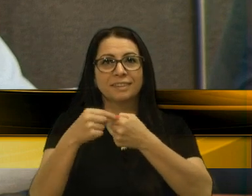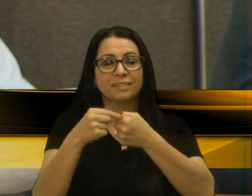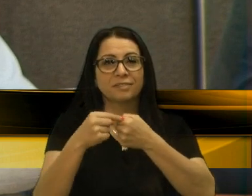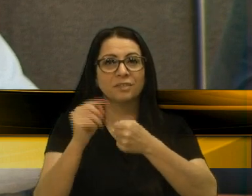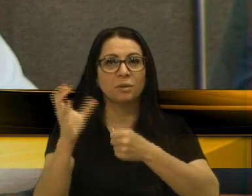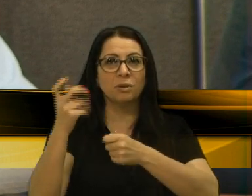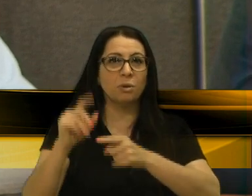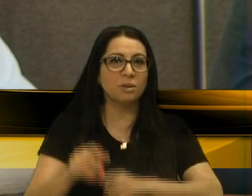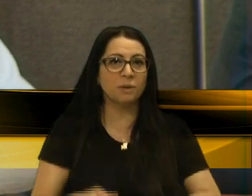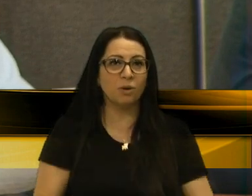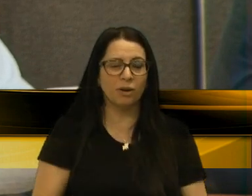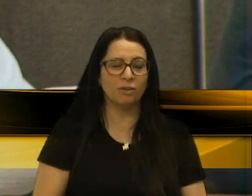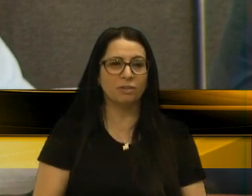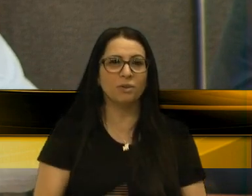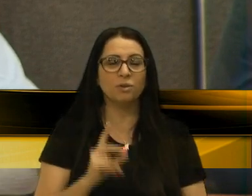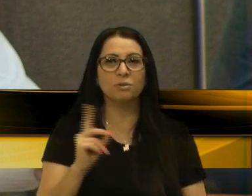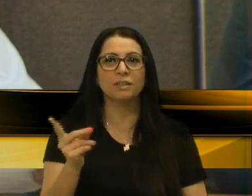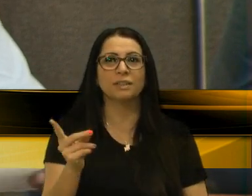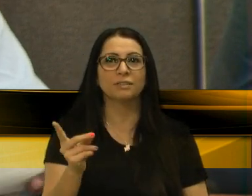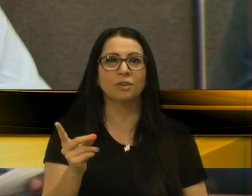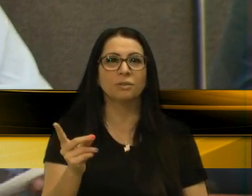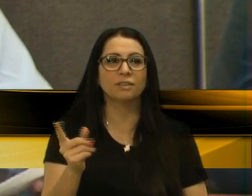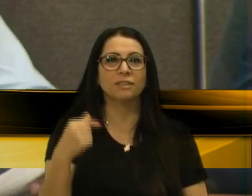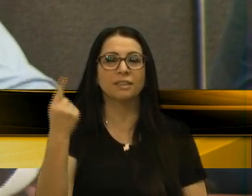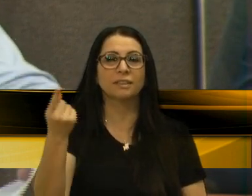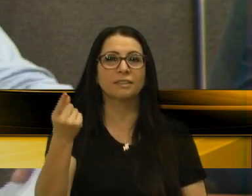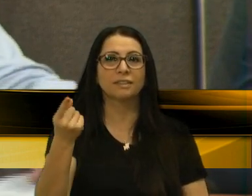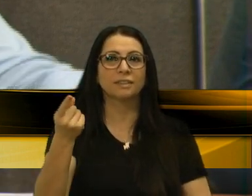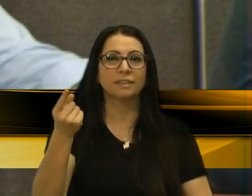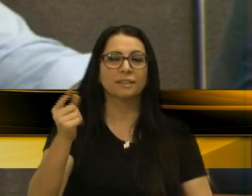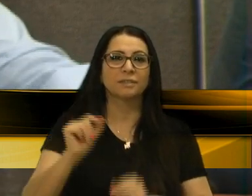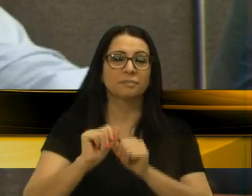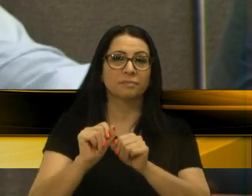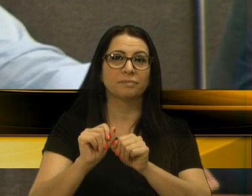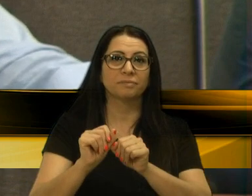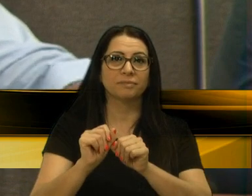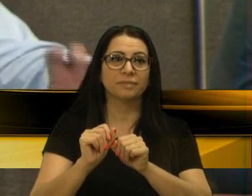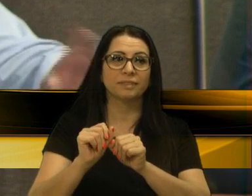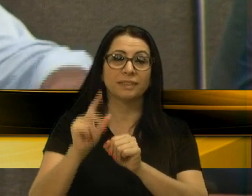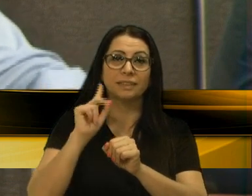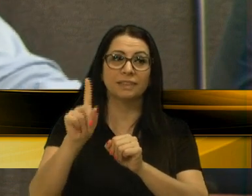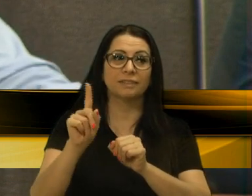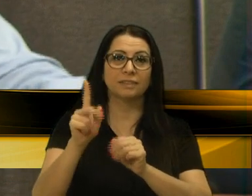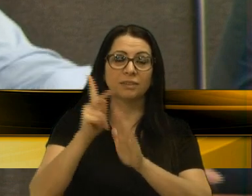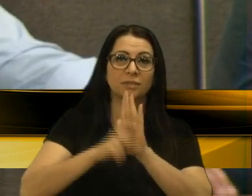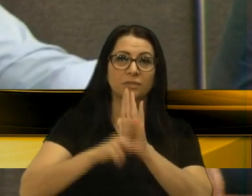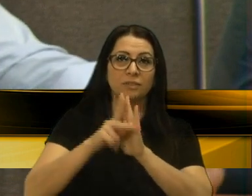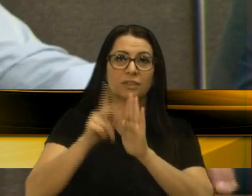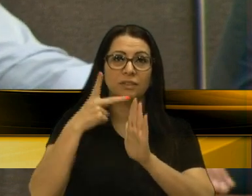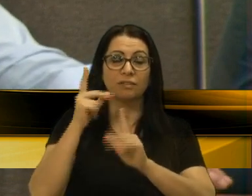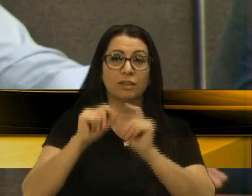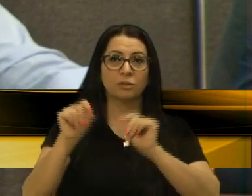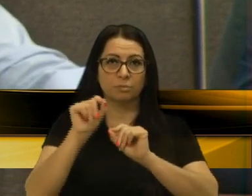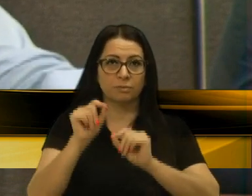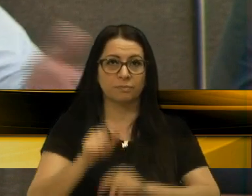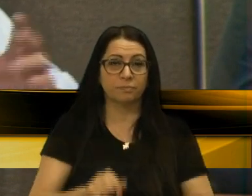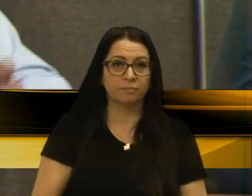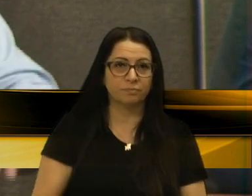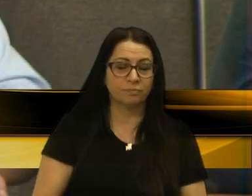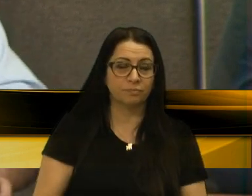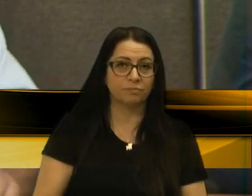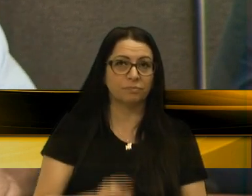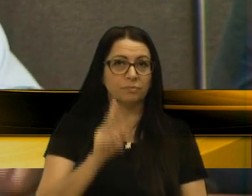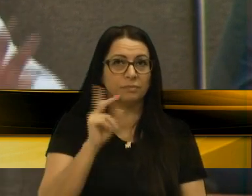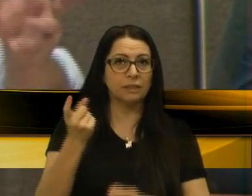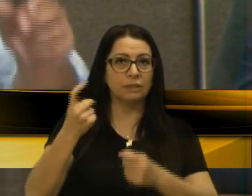ocorreu devido à falta de peças no mercado. Então, quer dizer, justamente o meu projeto fala sobre isso, e